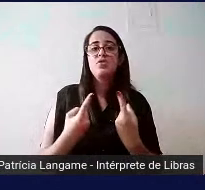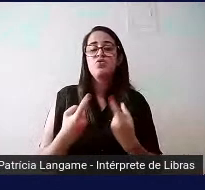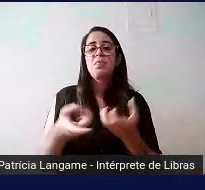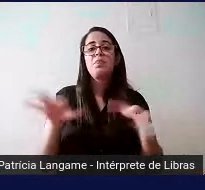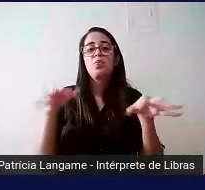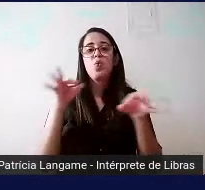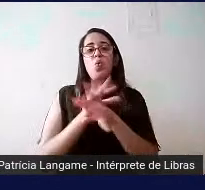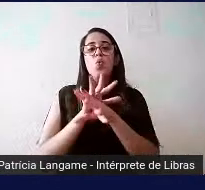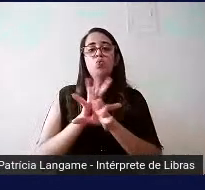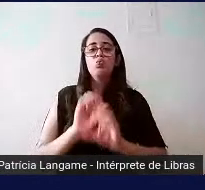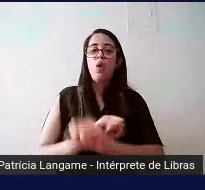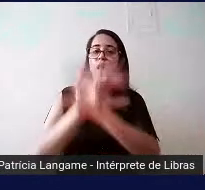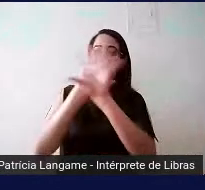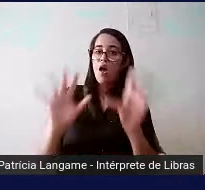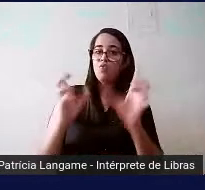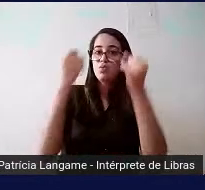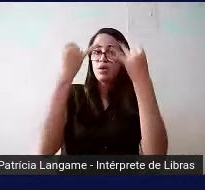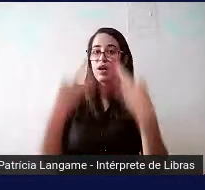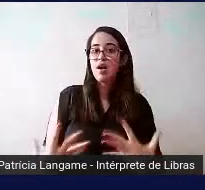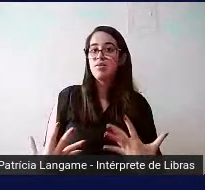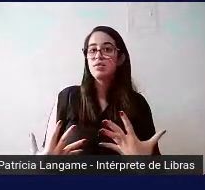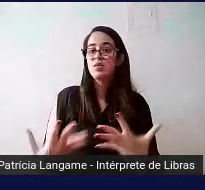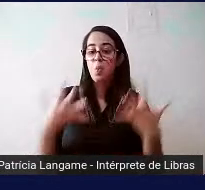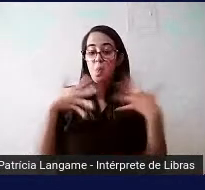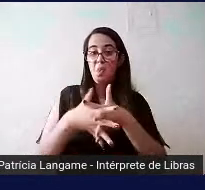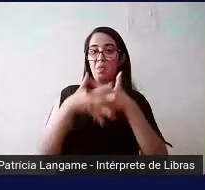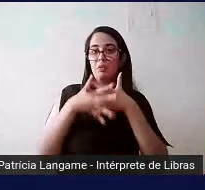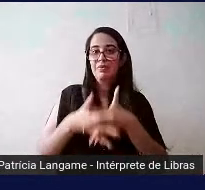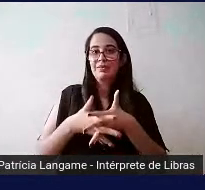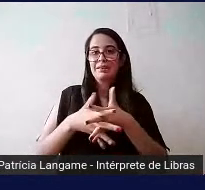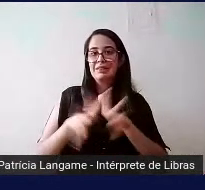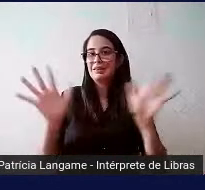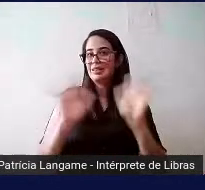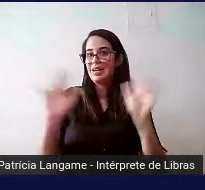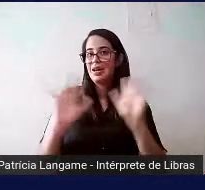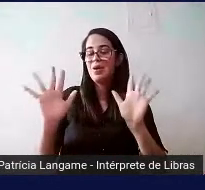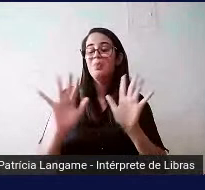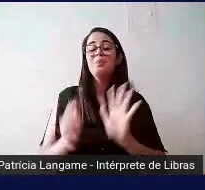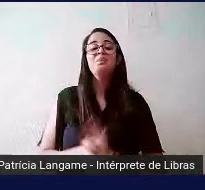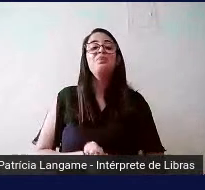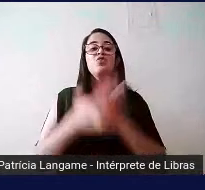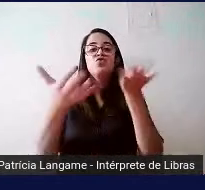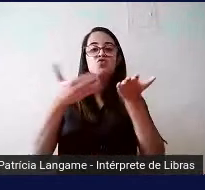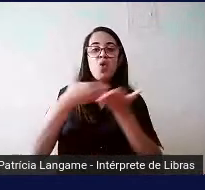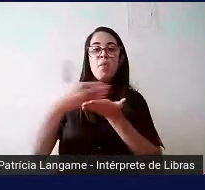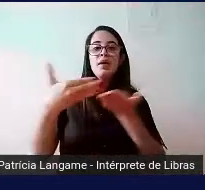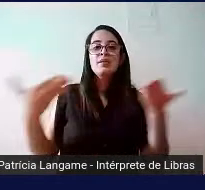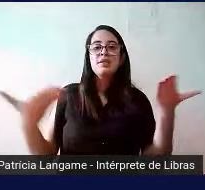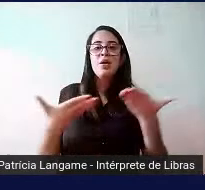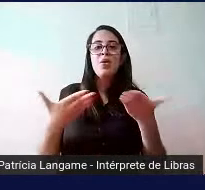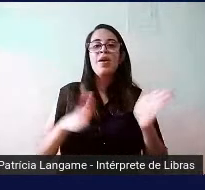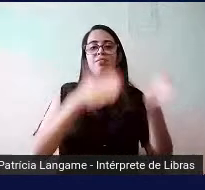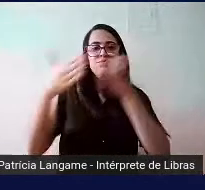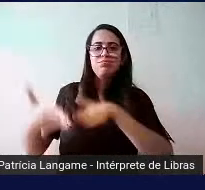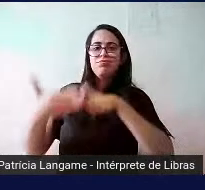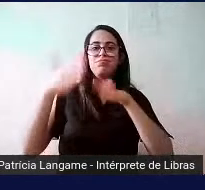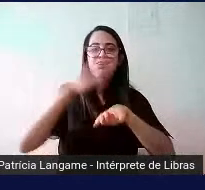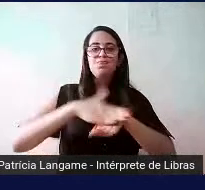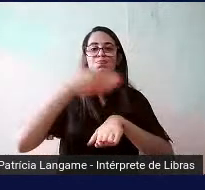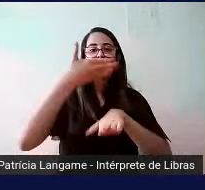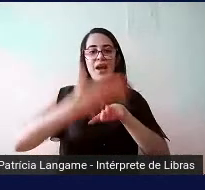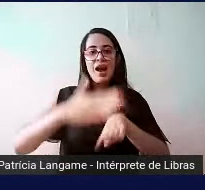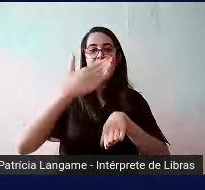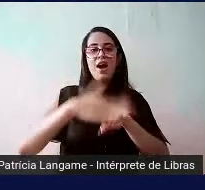esclarecimento que eu espero que não tenha confundido mais esse esclarecimento conceitual, a começa agora a entrar numa parte mais prática, vendo